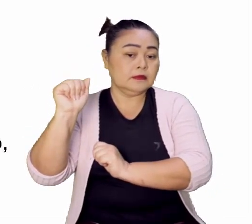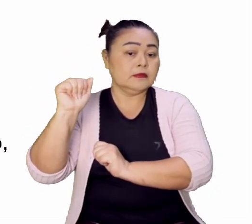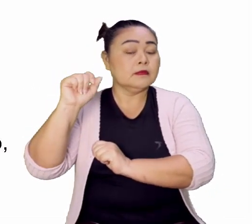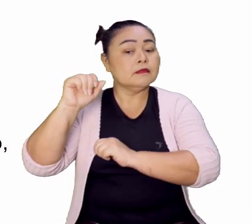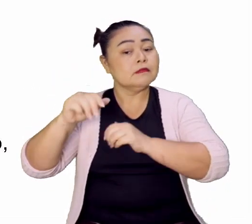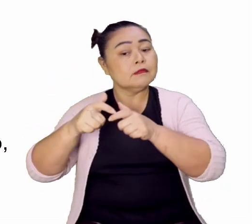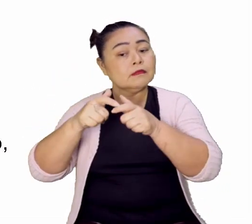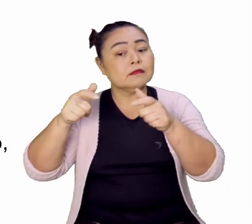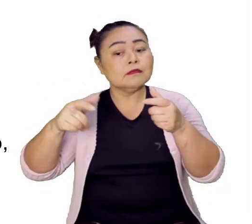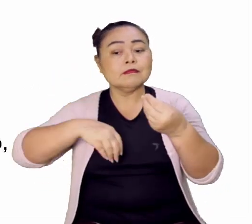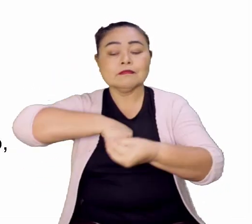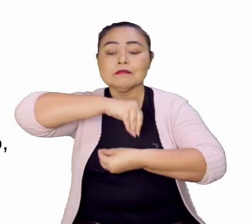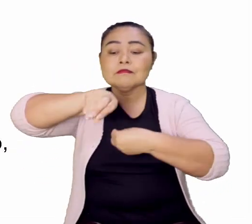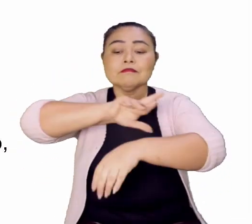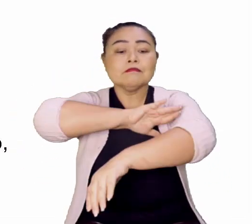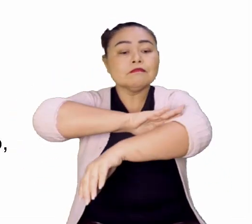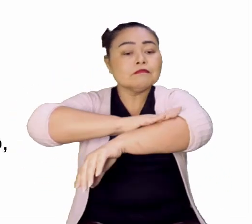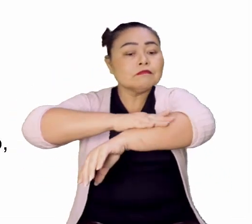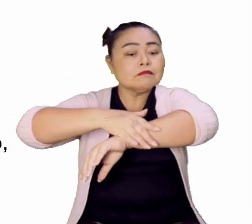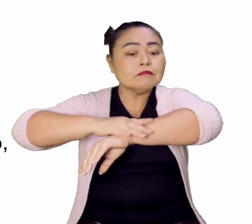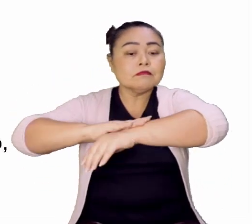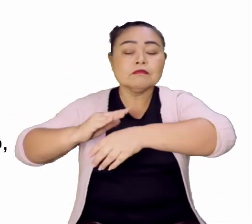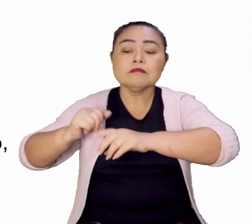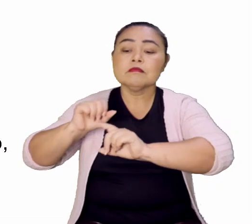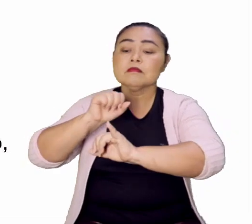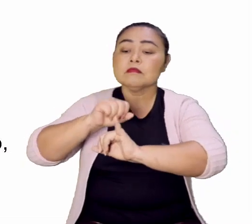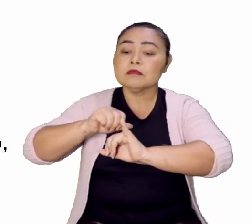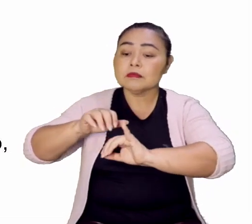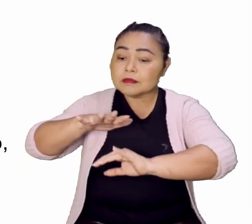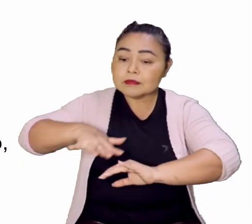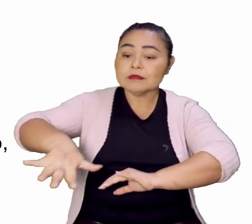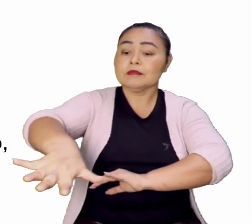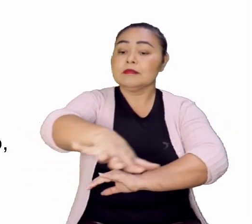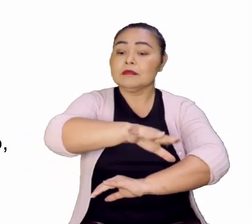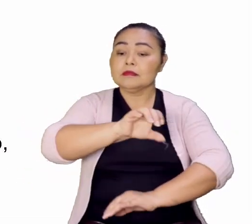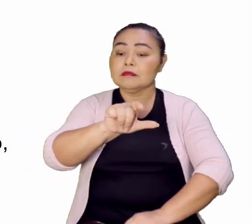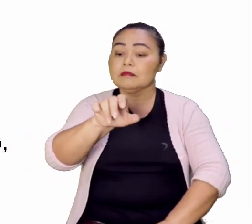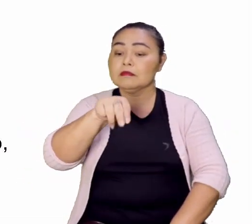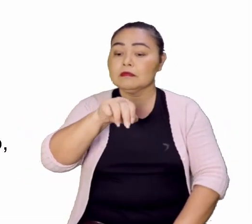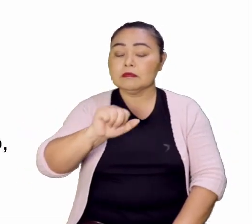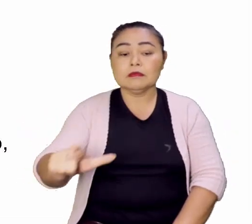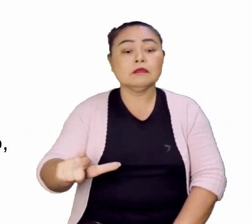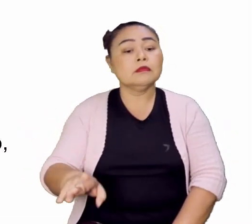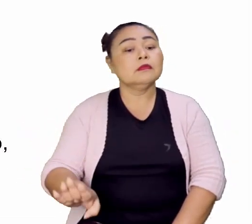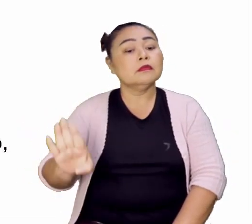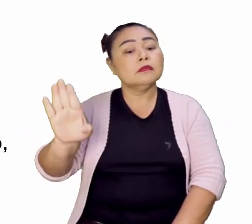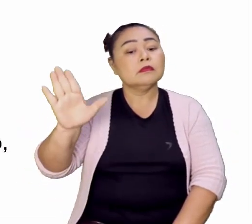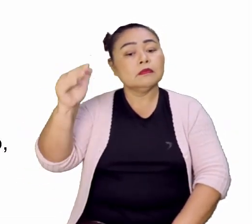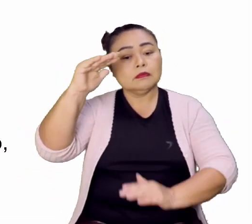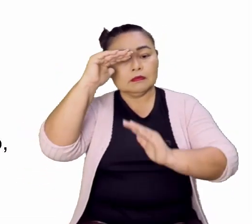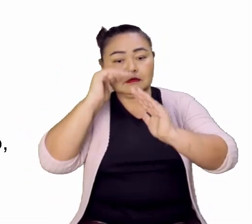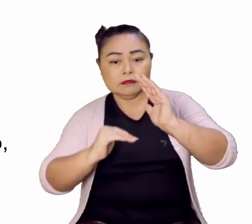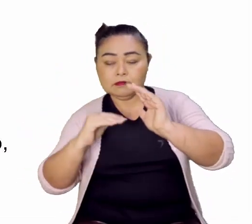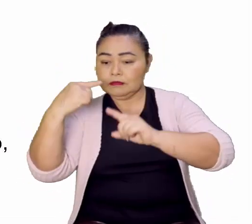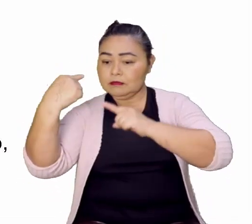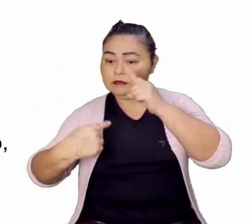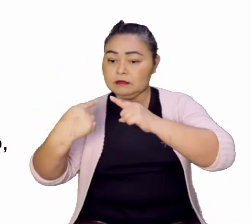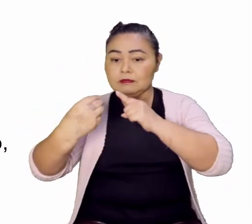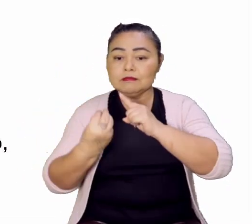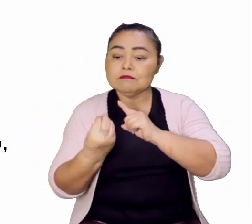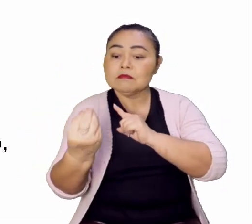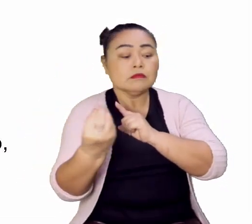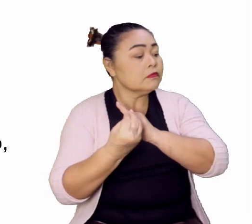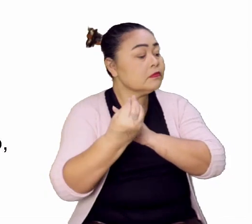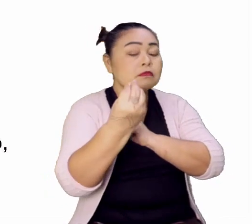crescimento da miscigenação racial no ambiente colonial. B, o rebaixamento na política de distribuição de